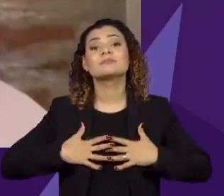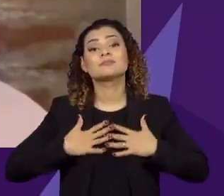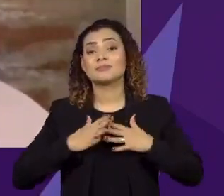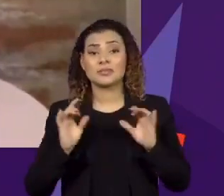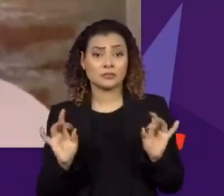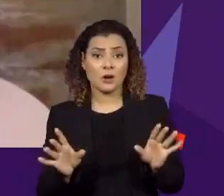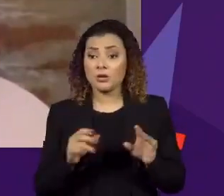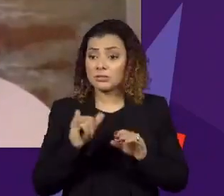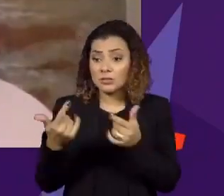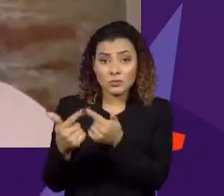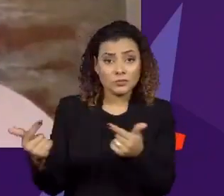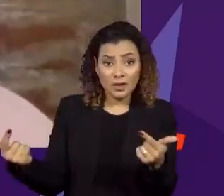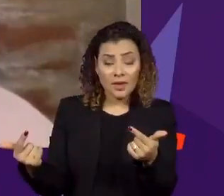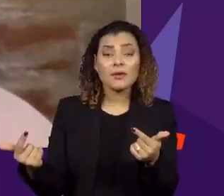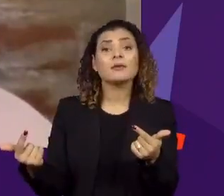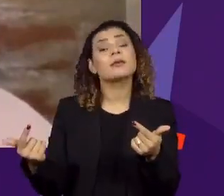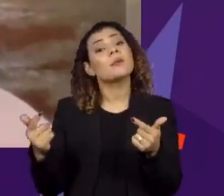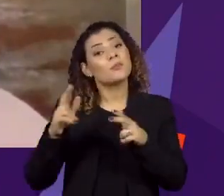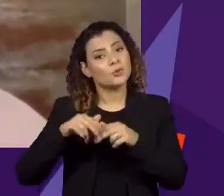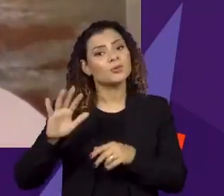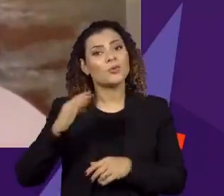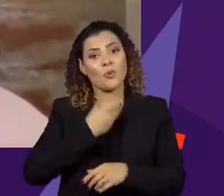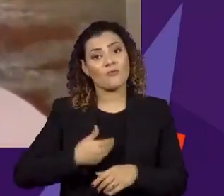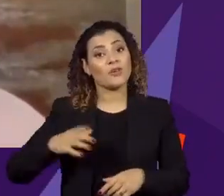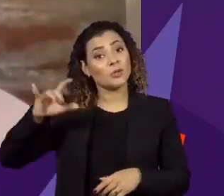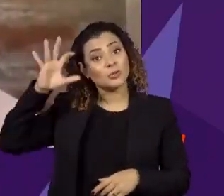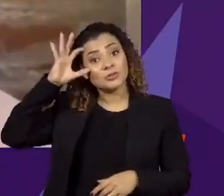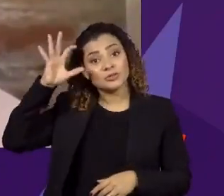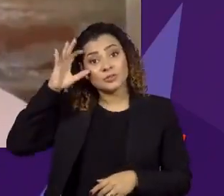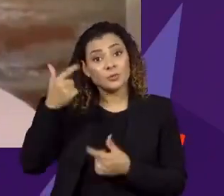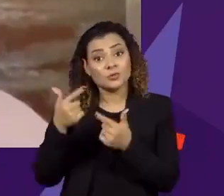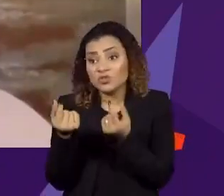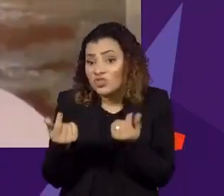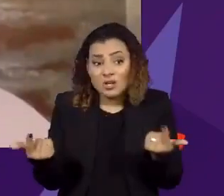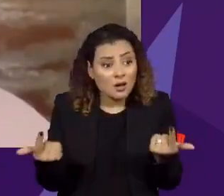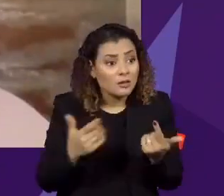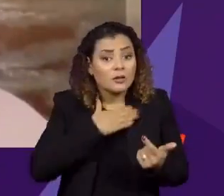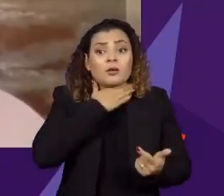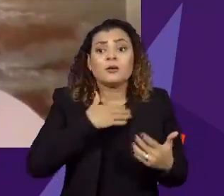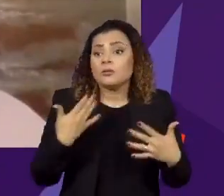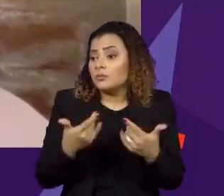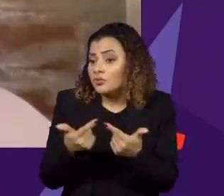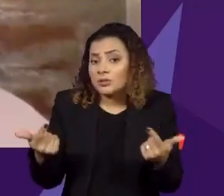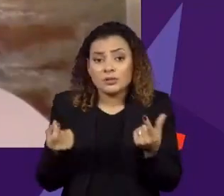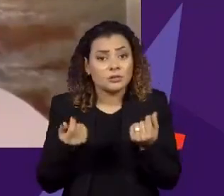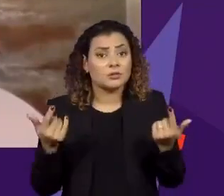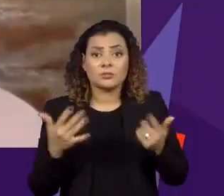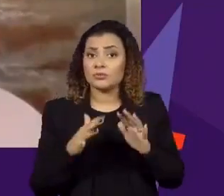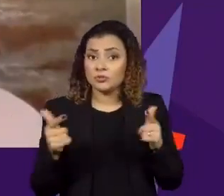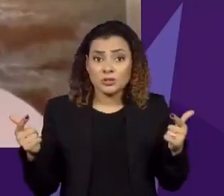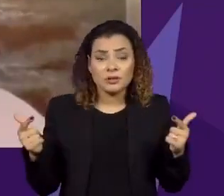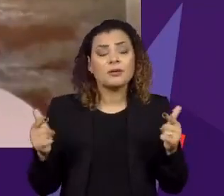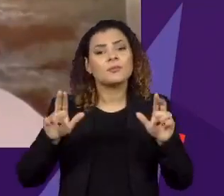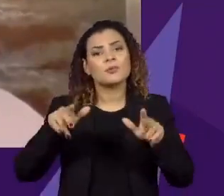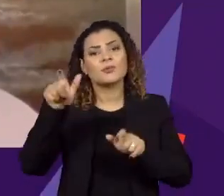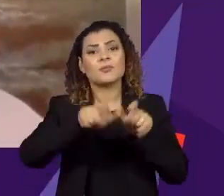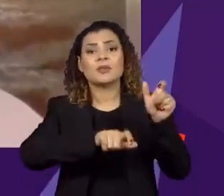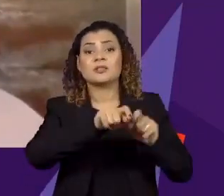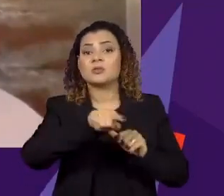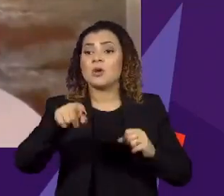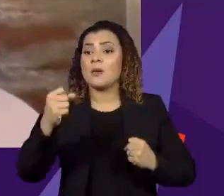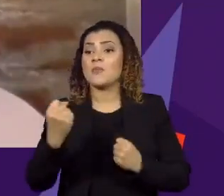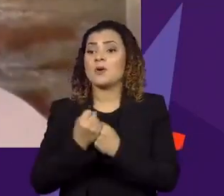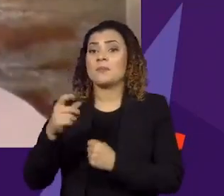tão logo você não tenha, e aí sucedeu no governo Dilma que não havia mais dinheiro para sustentar isso. Então, as pessoas que estavam